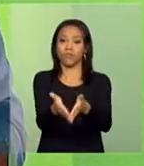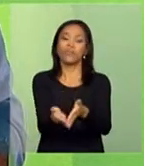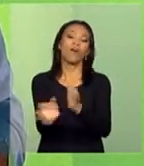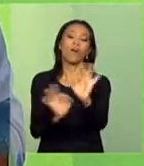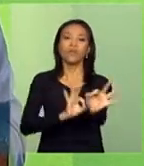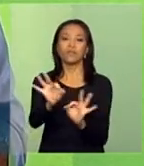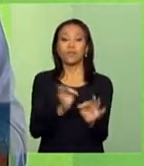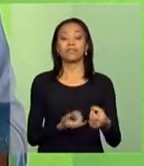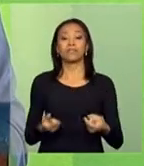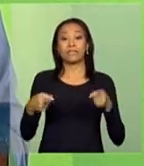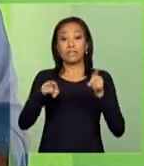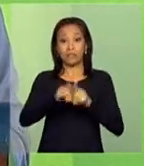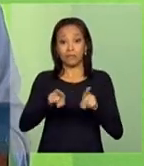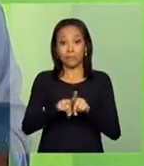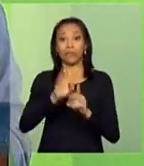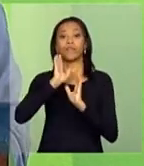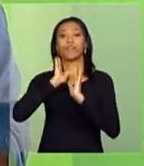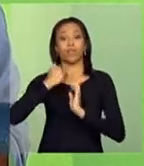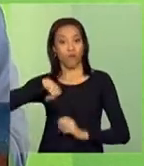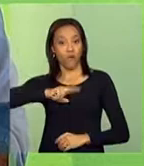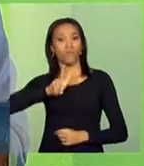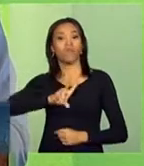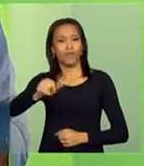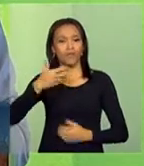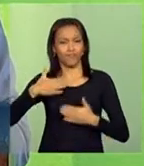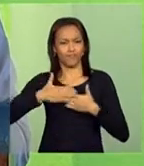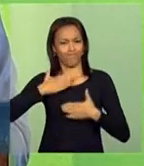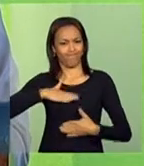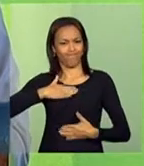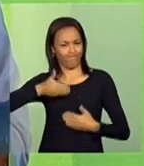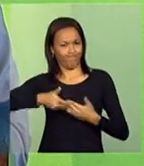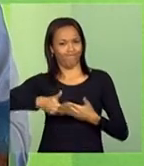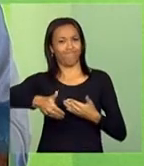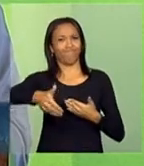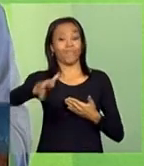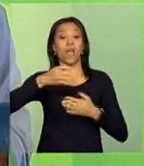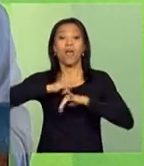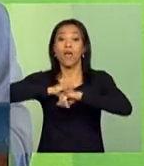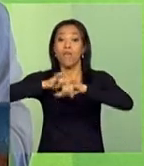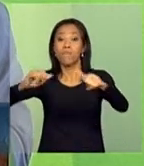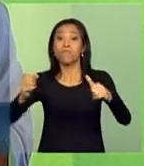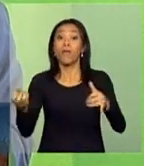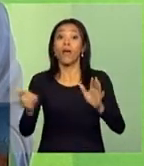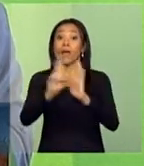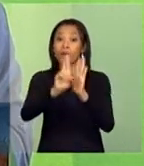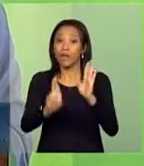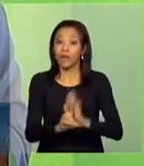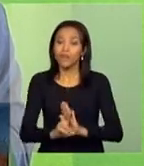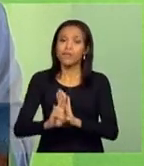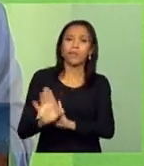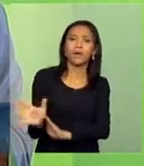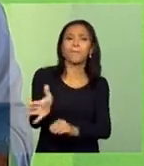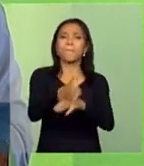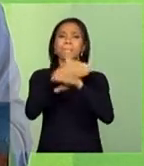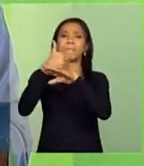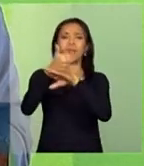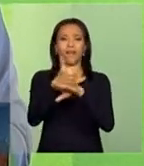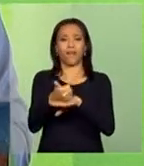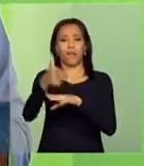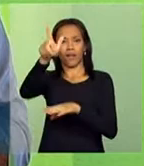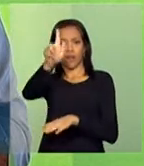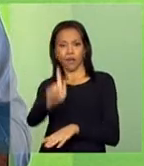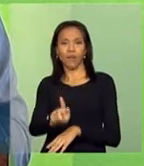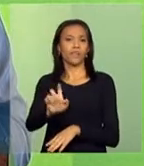Também anunciaremos, em breve, medidas para aprimorar a gestão dos portos públicos